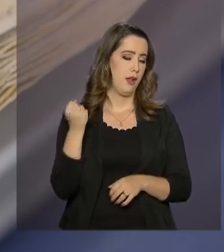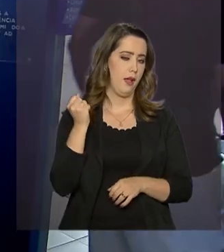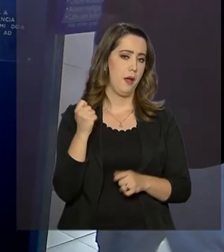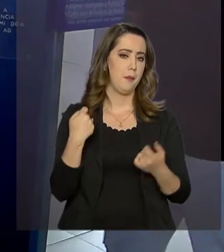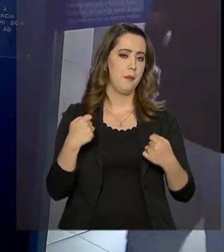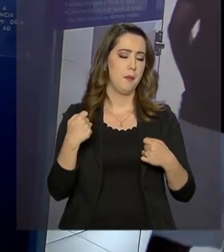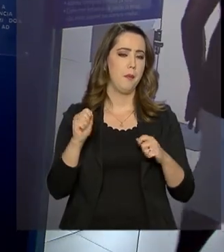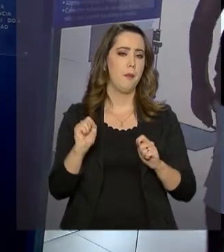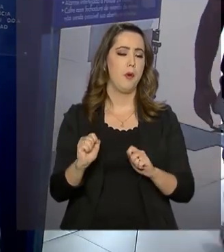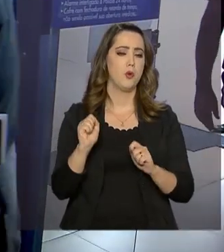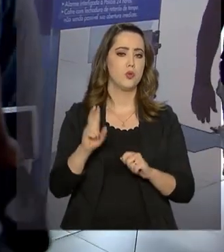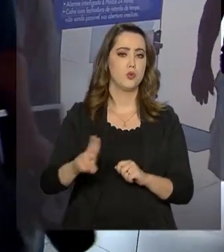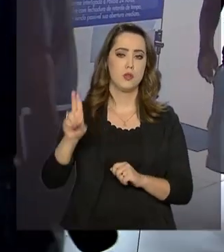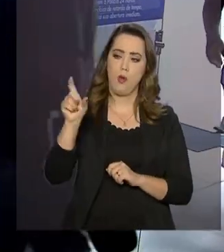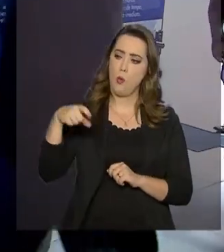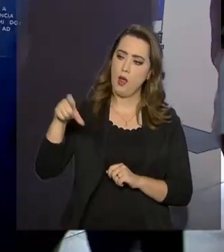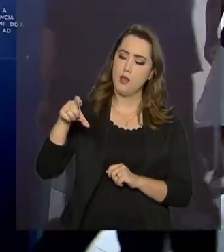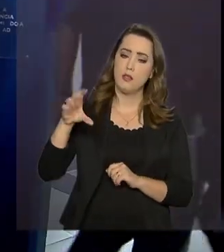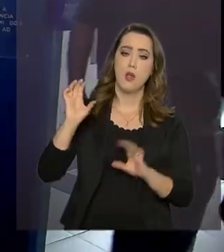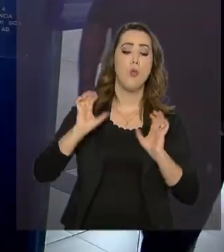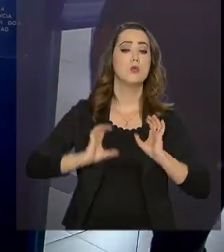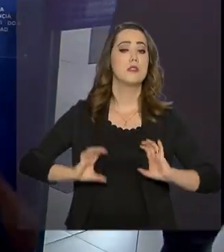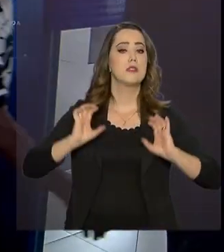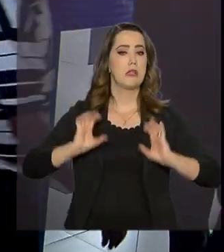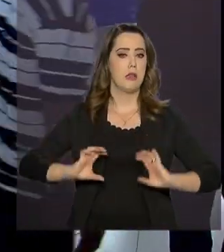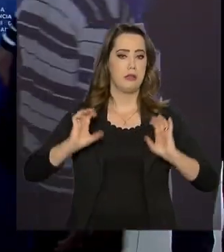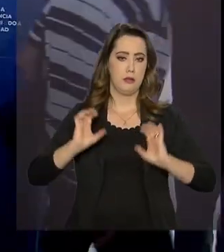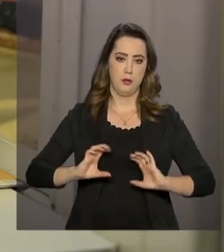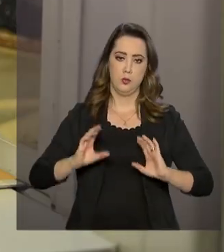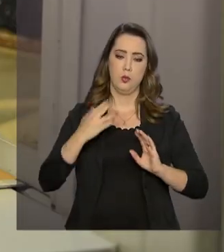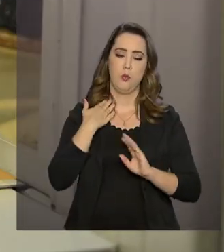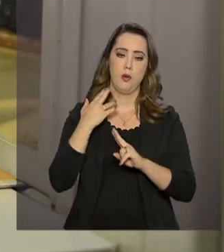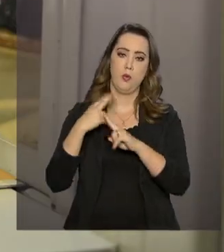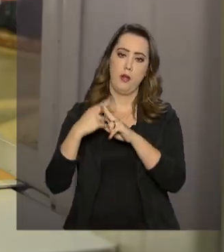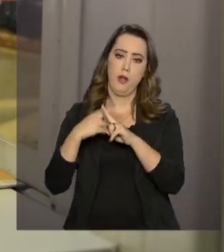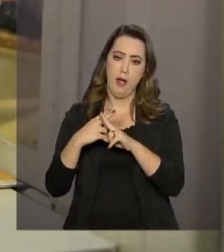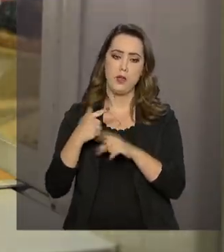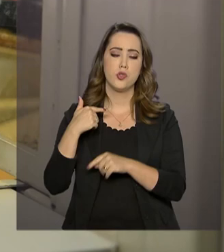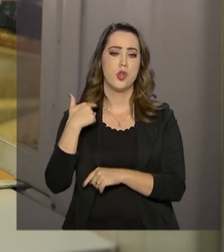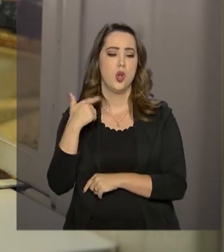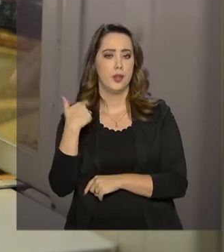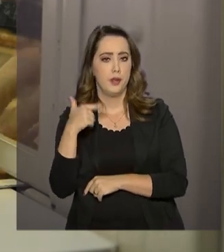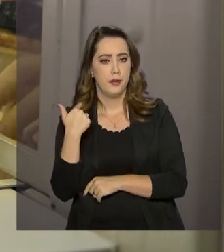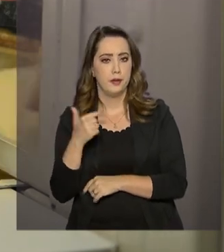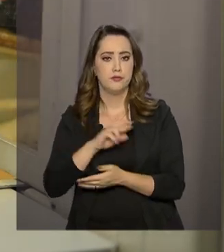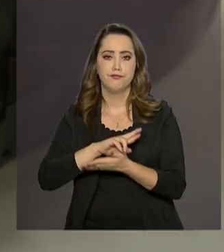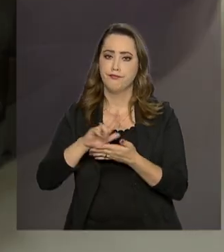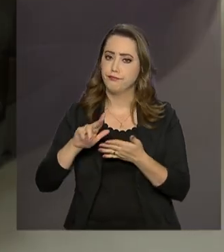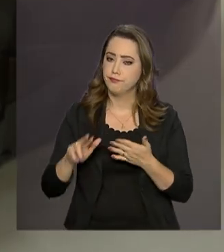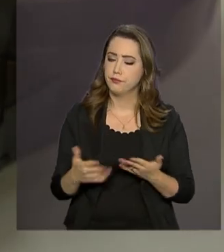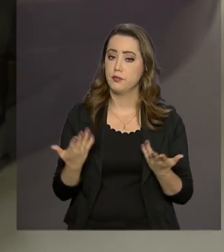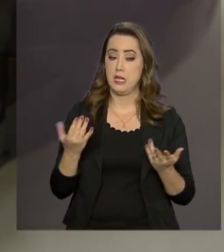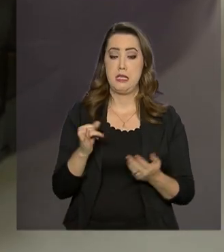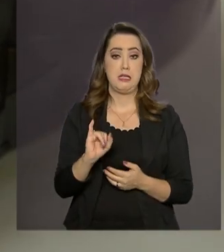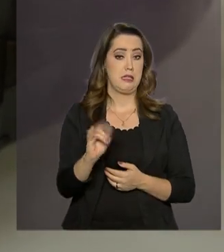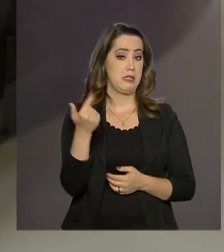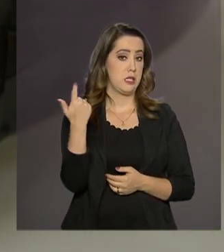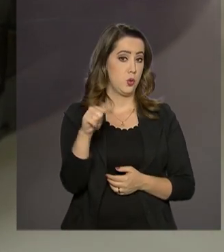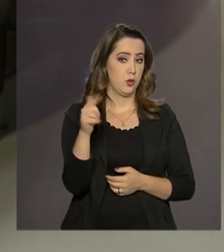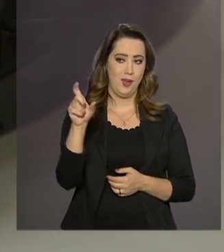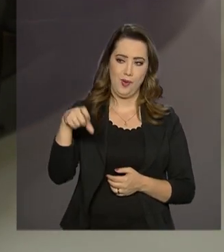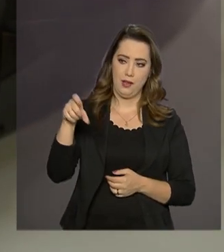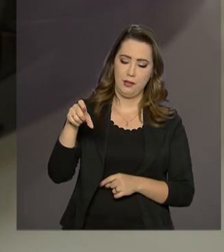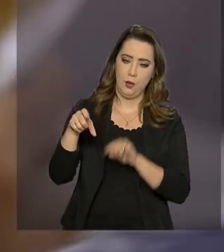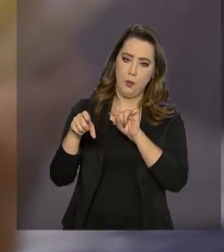trabalhador pode usar o cartão cidadão em caixas eletrônicos da Caixa, correspondentes Caixa e Lotérios. Caso não tenha o